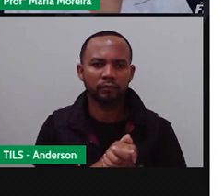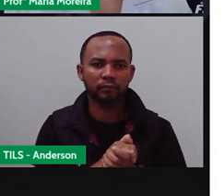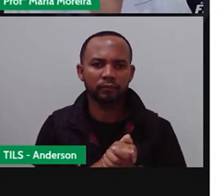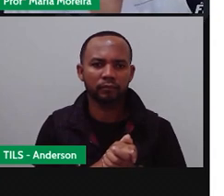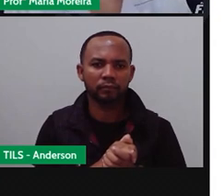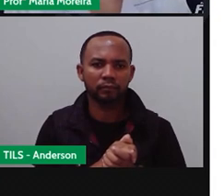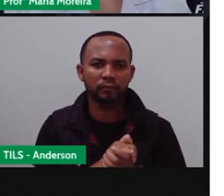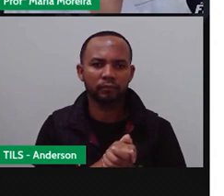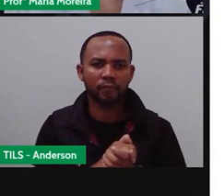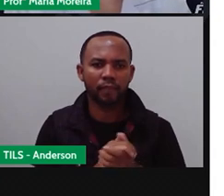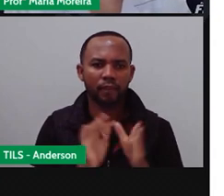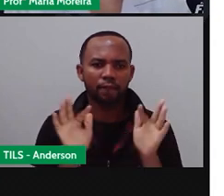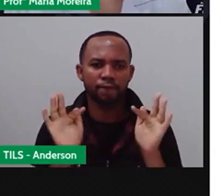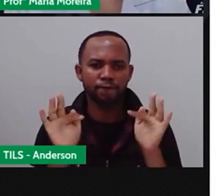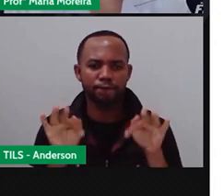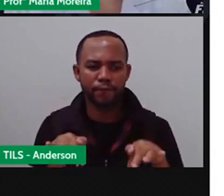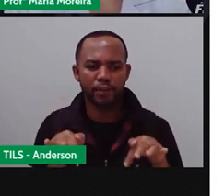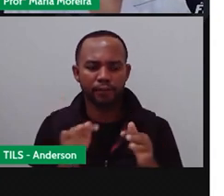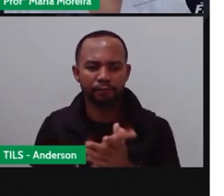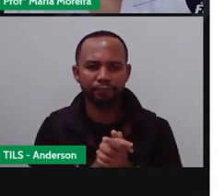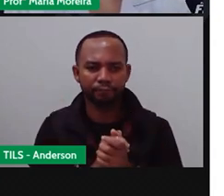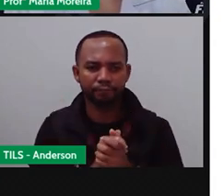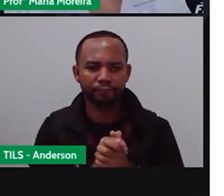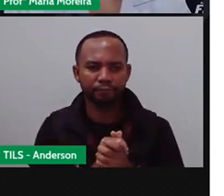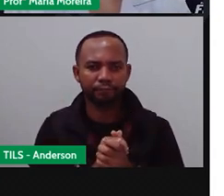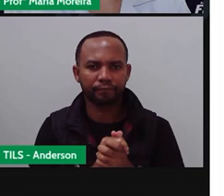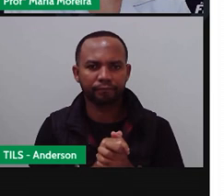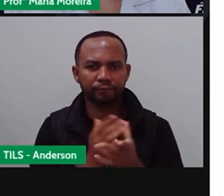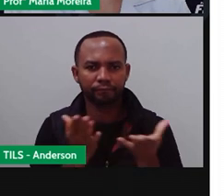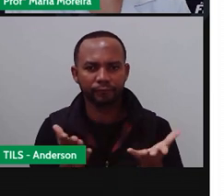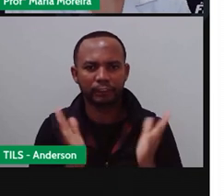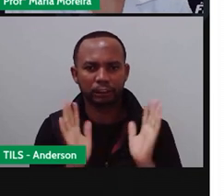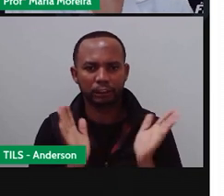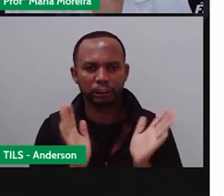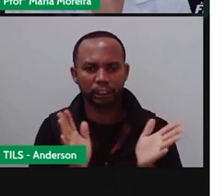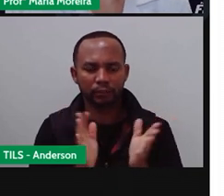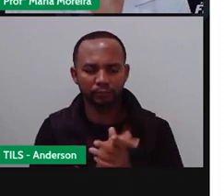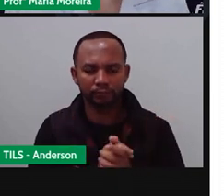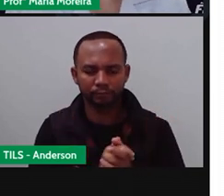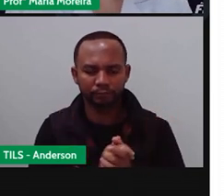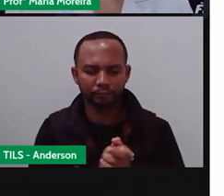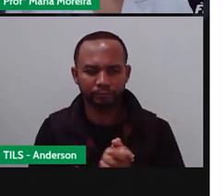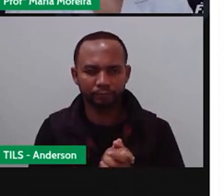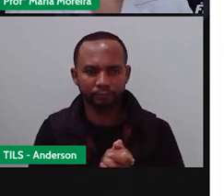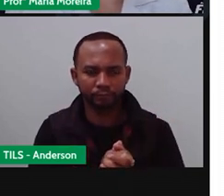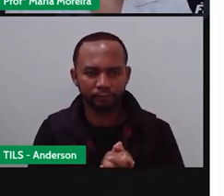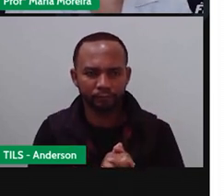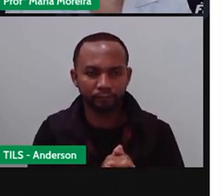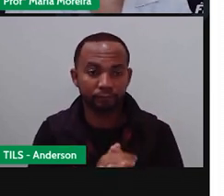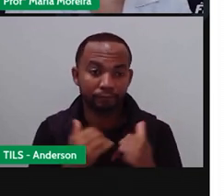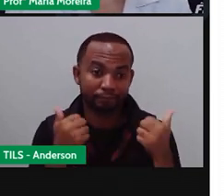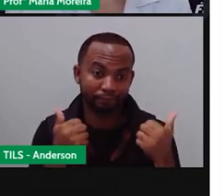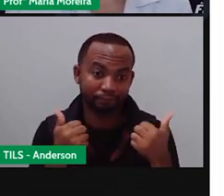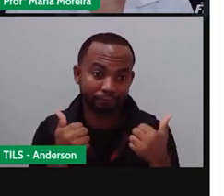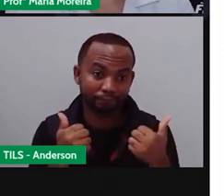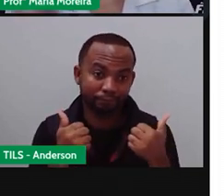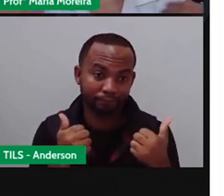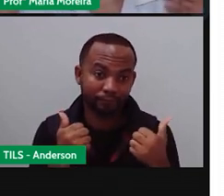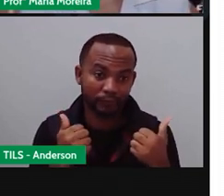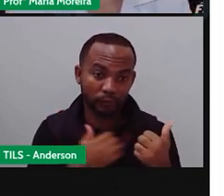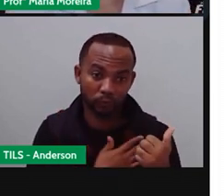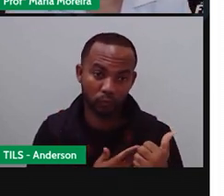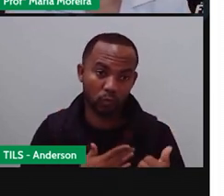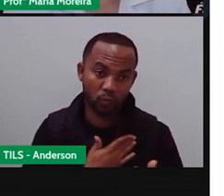E chegamos ao final, Anderson, força. E, né, finalzinho da nossa aula, eu espero que